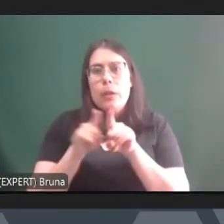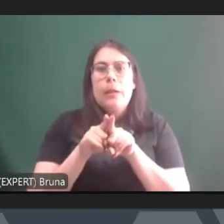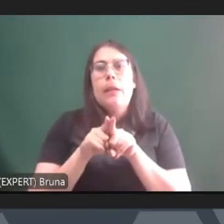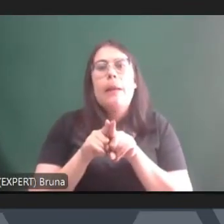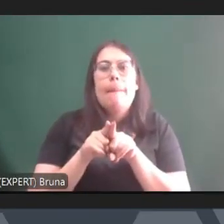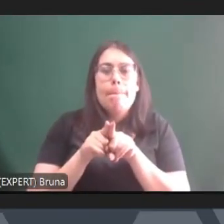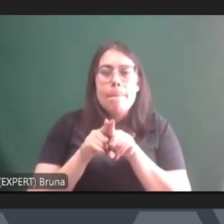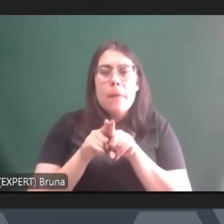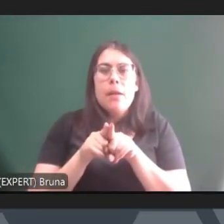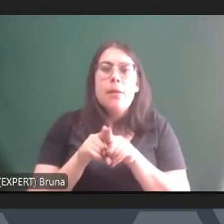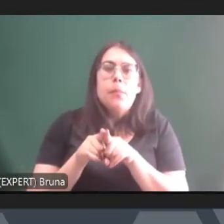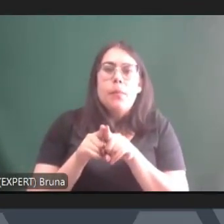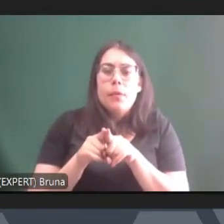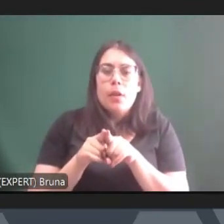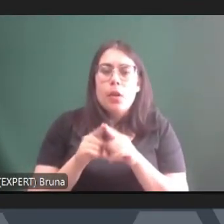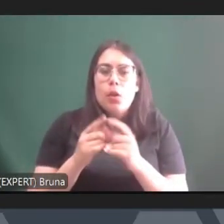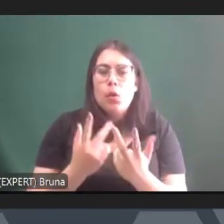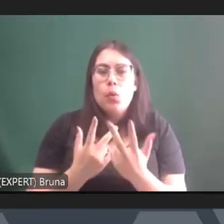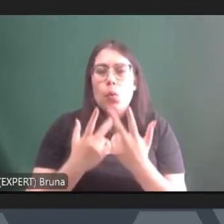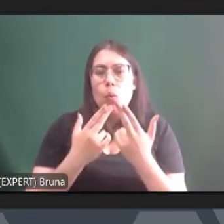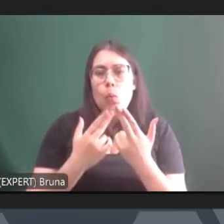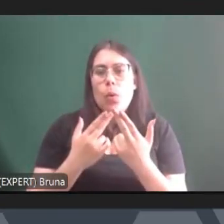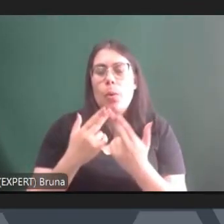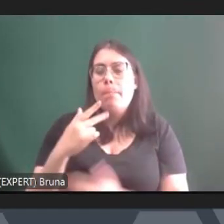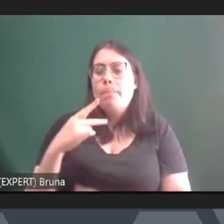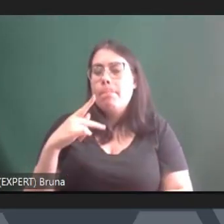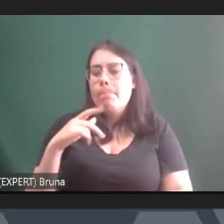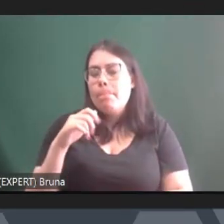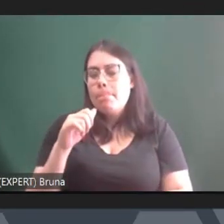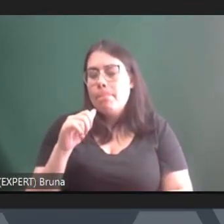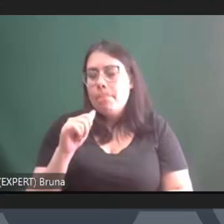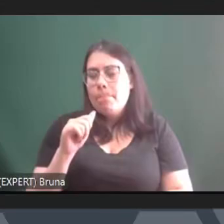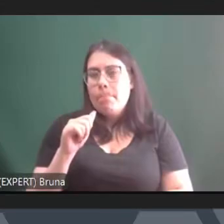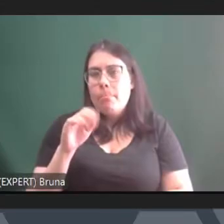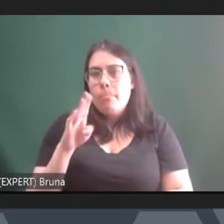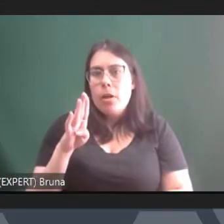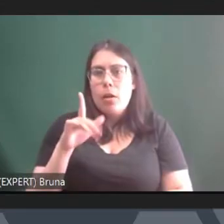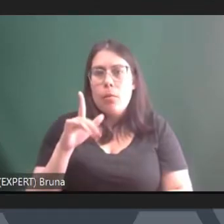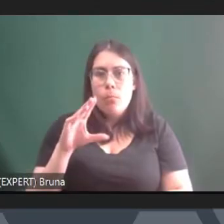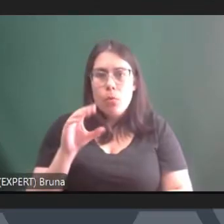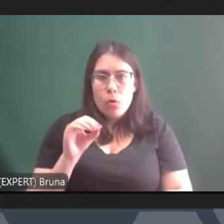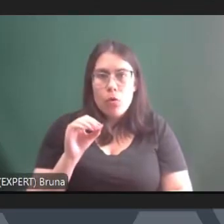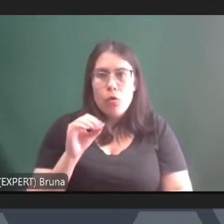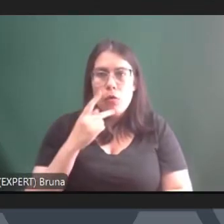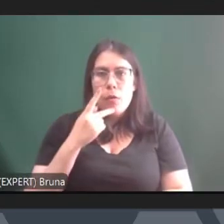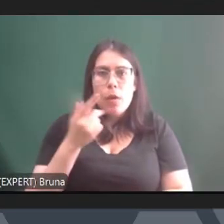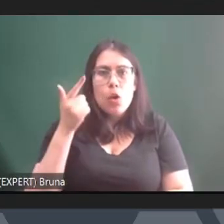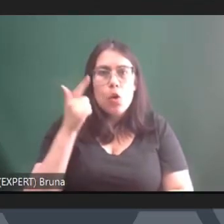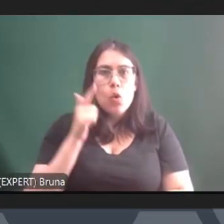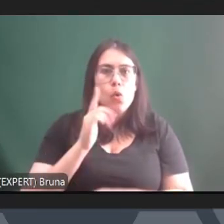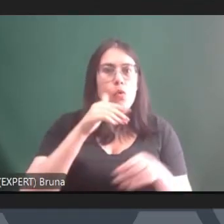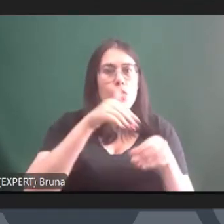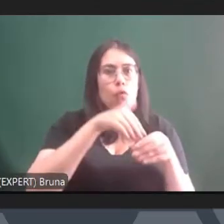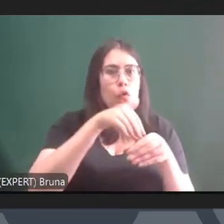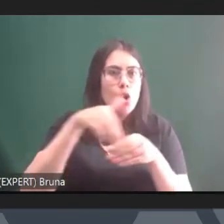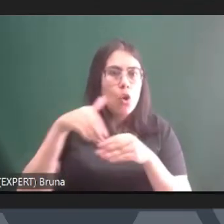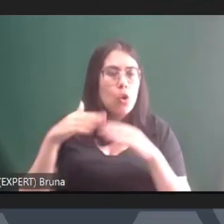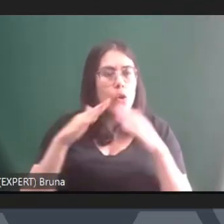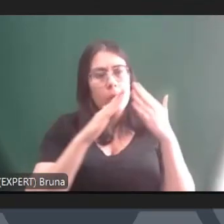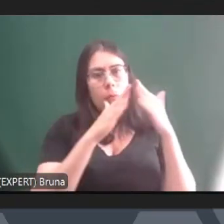que busca essa identidade na periferia e consegue conquistar votos periféricos daqueles que